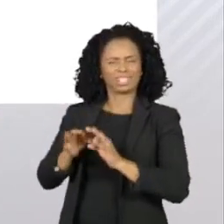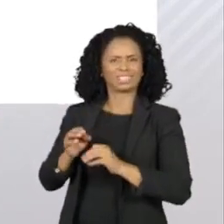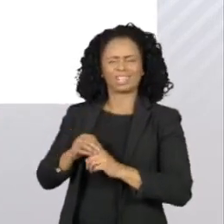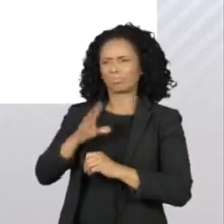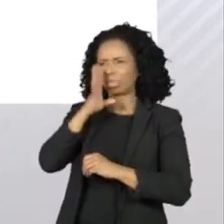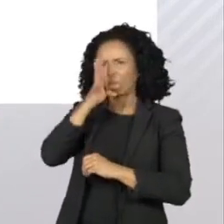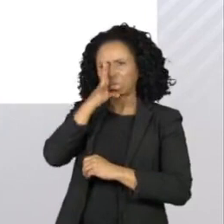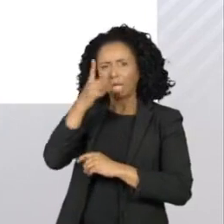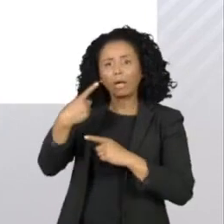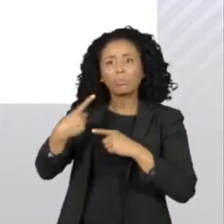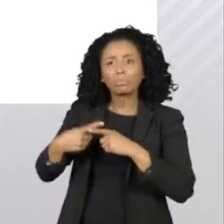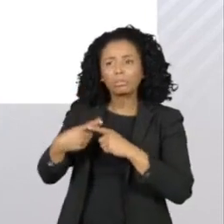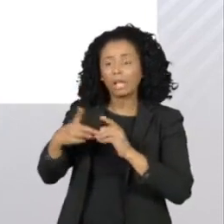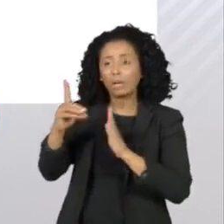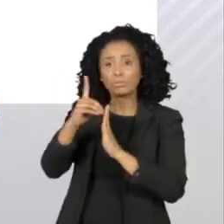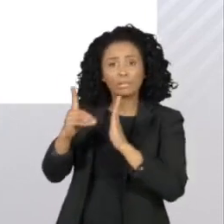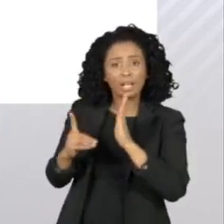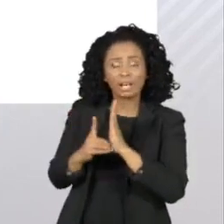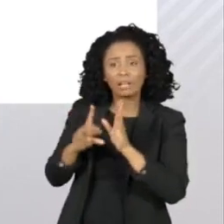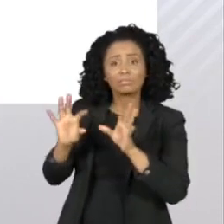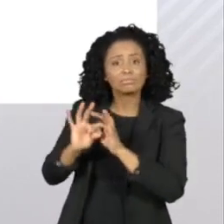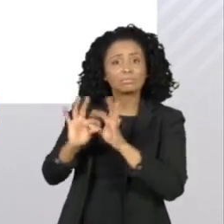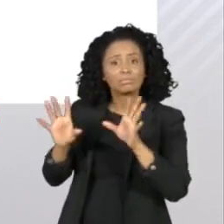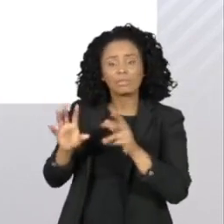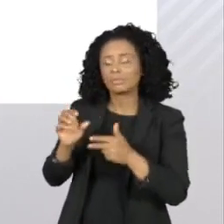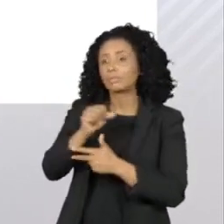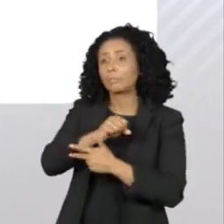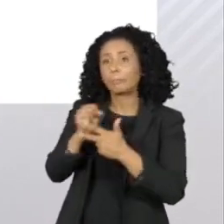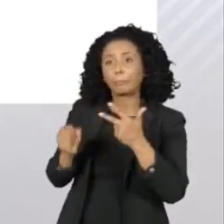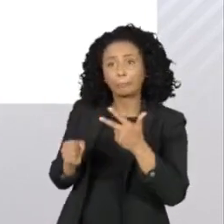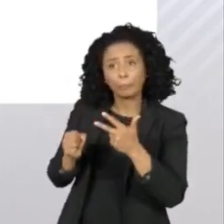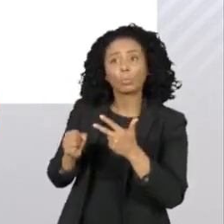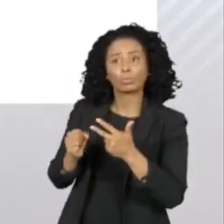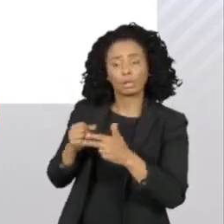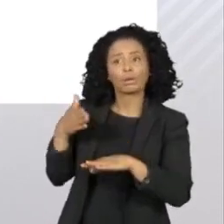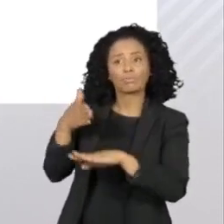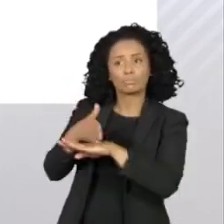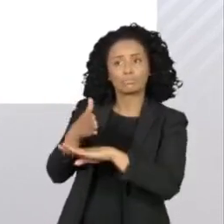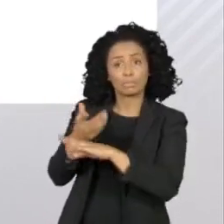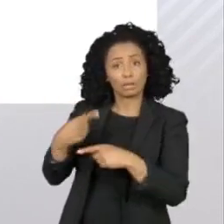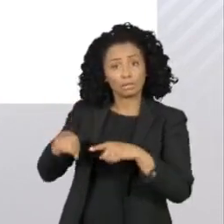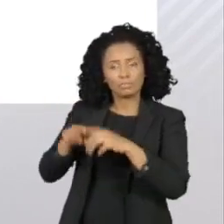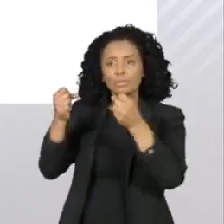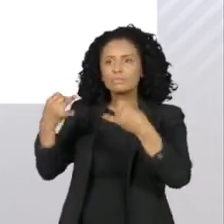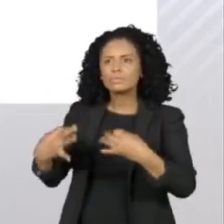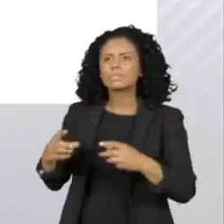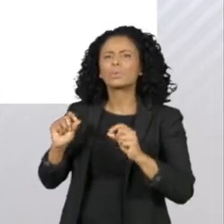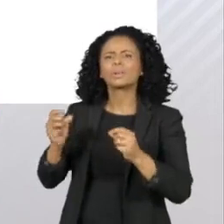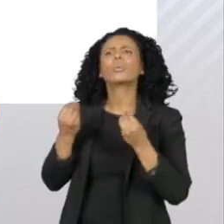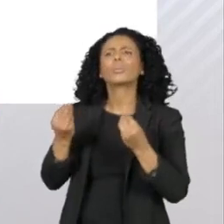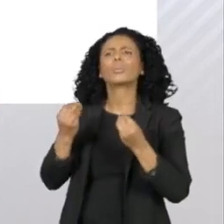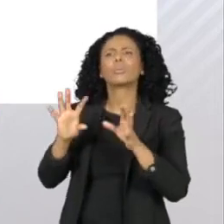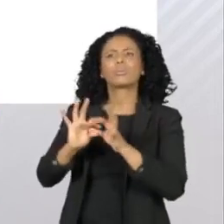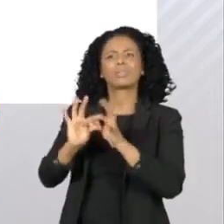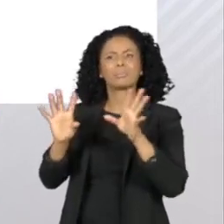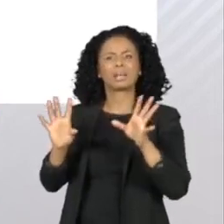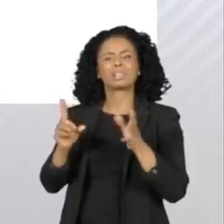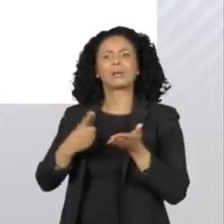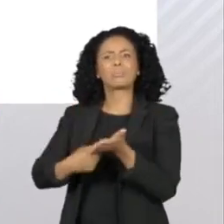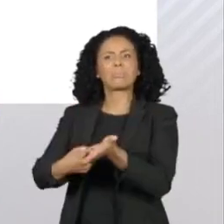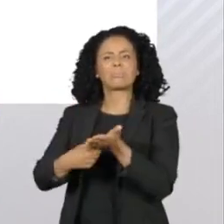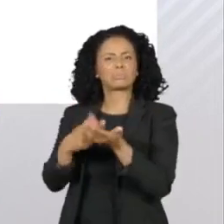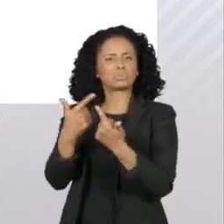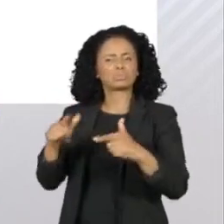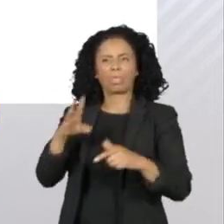que esses decretos tinham a aprovação de outros poderes. Ele disse também que a liberdade não se negocia e abusos como esse